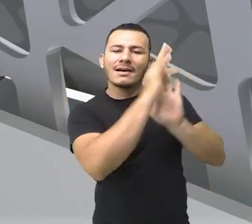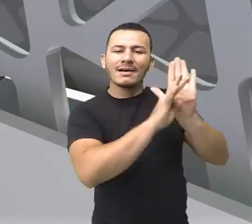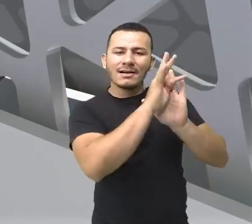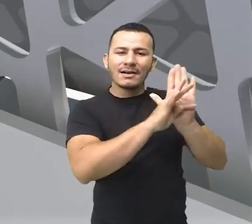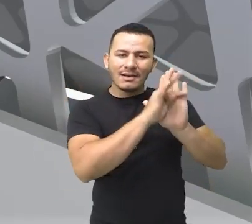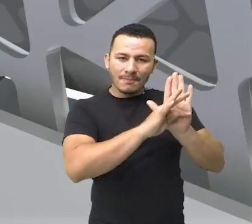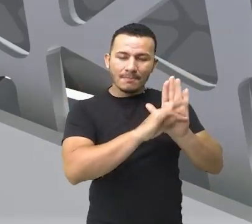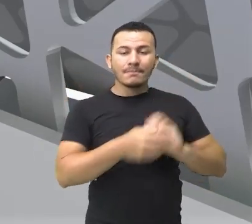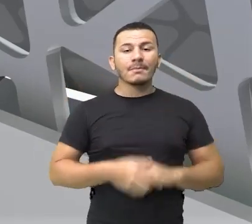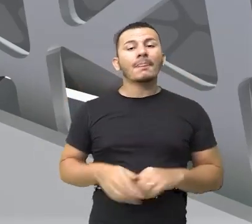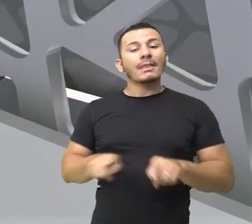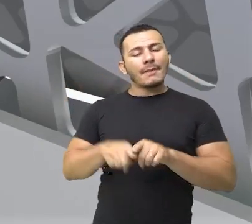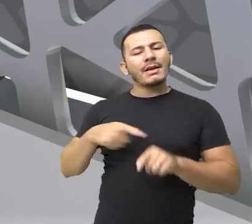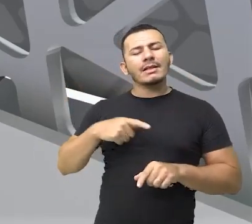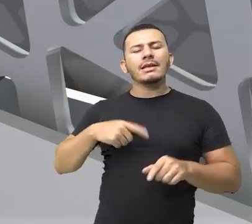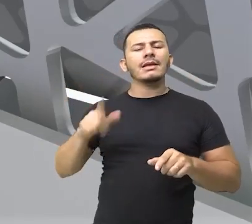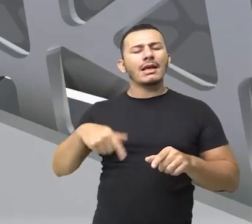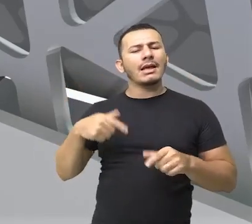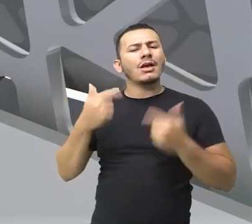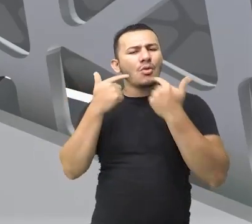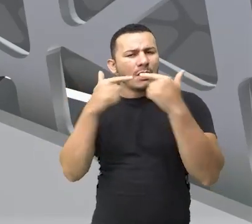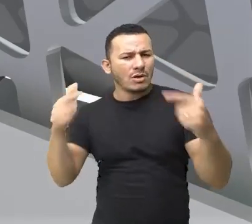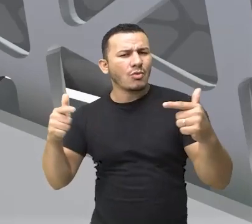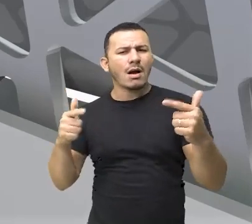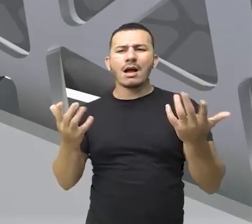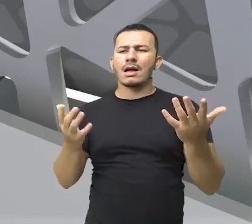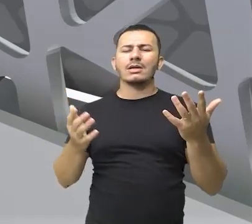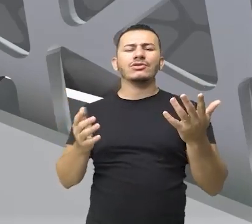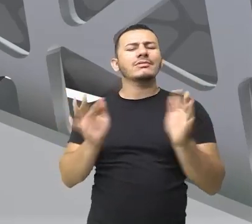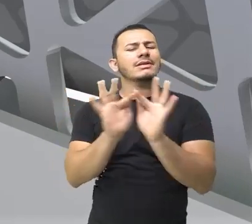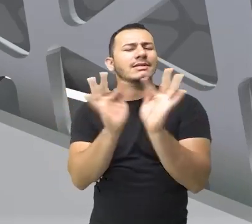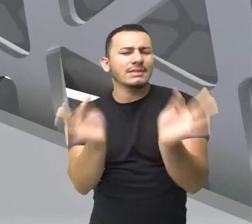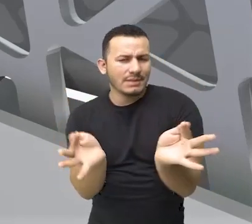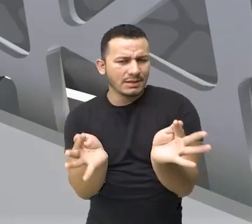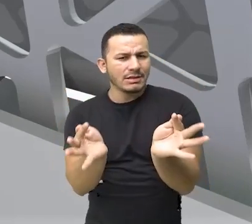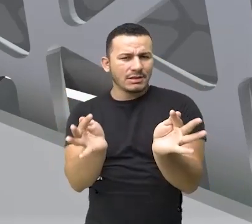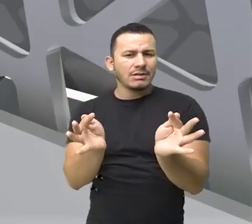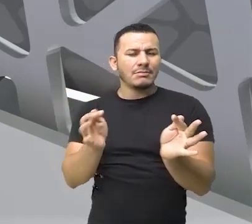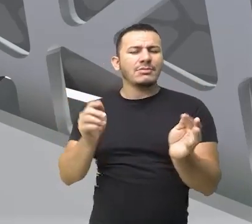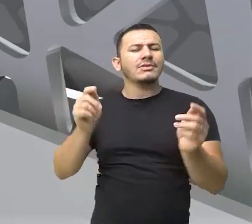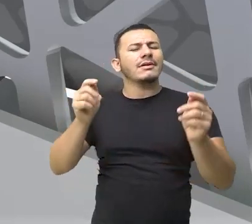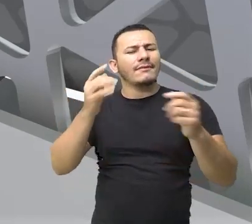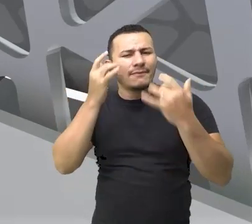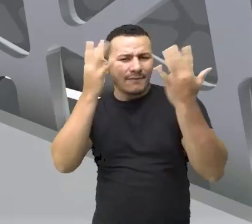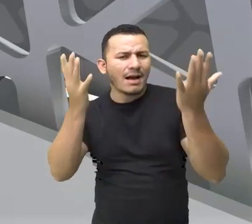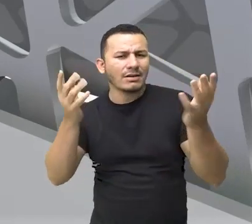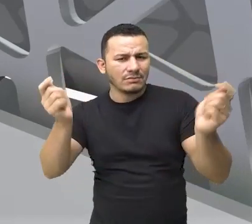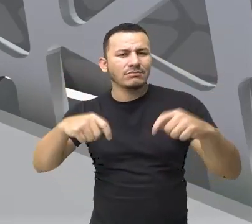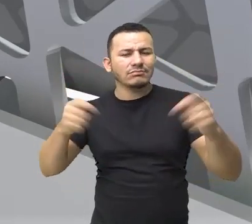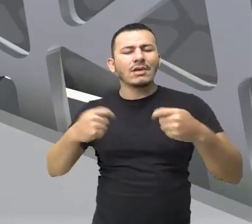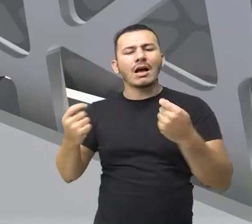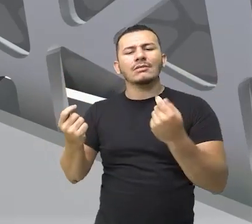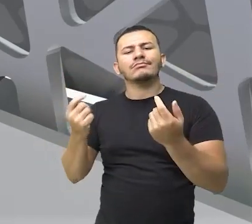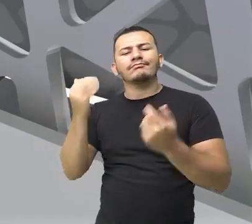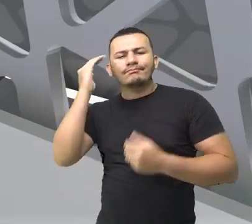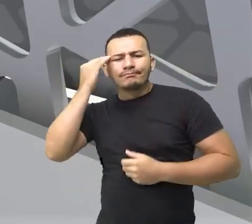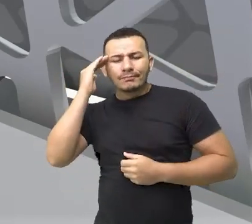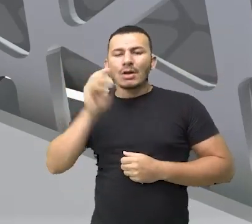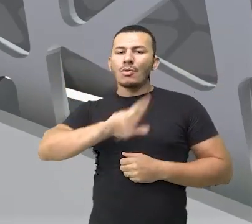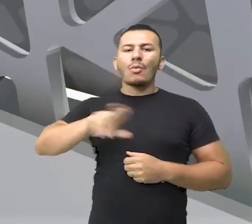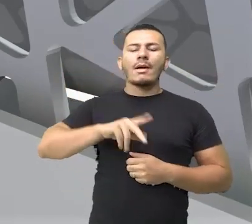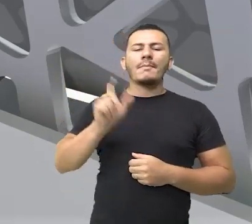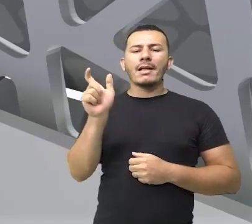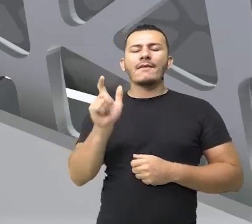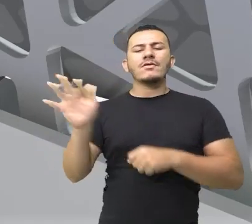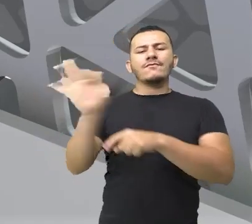traz uma linguagem muito mais simples, uma linguagem objetiva, de fácil compreensão. A gente não tem palavras